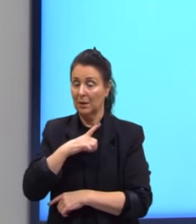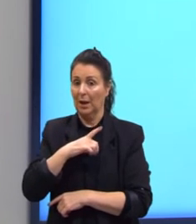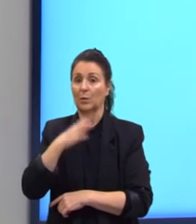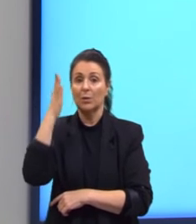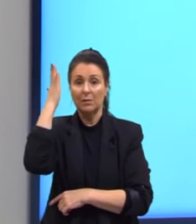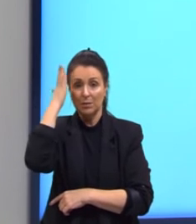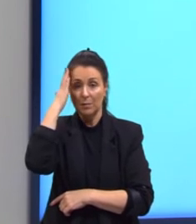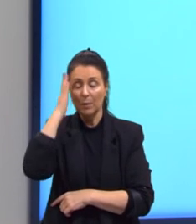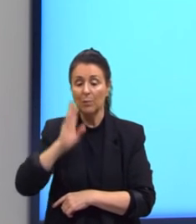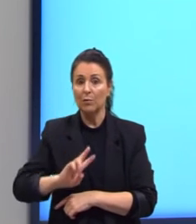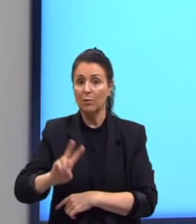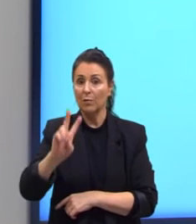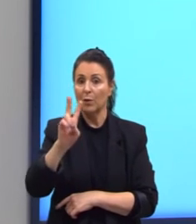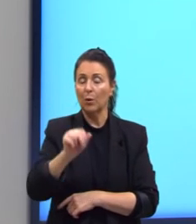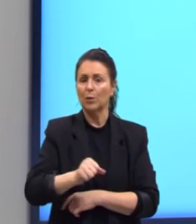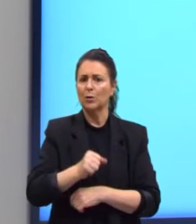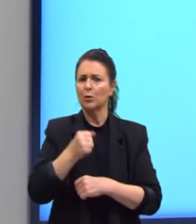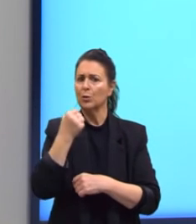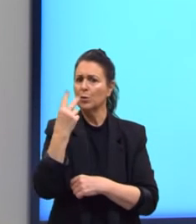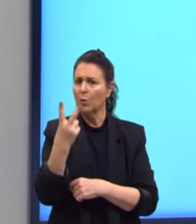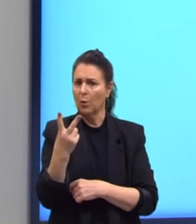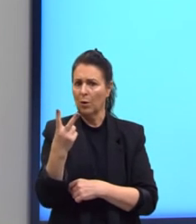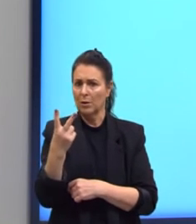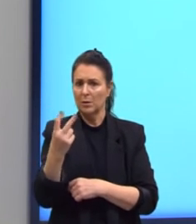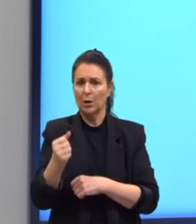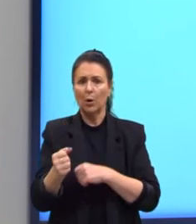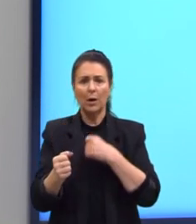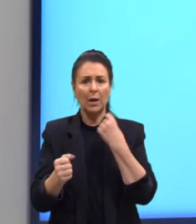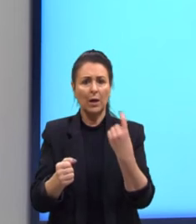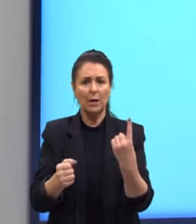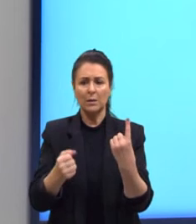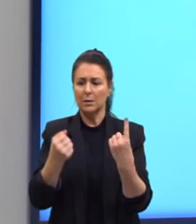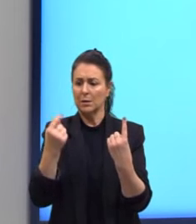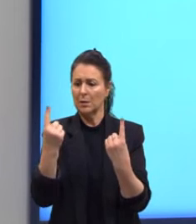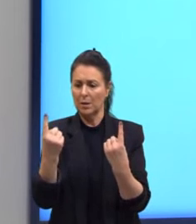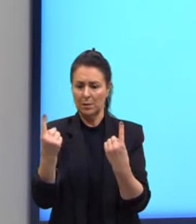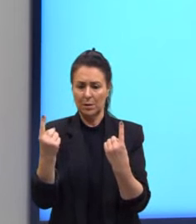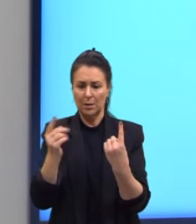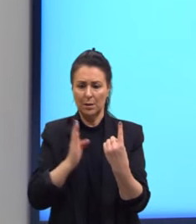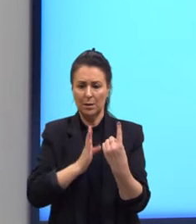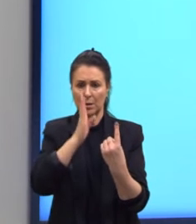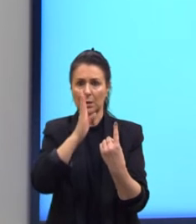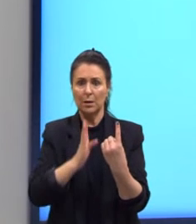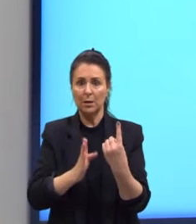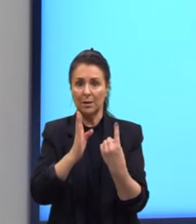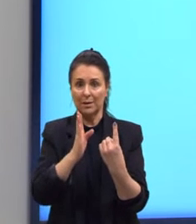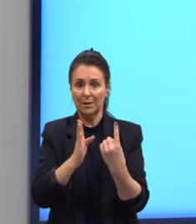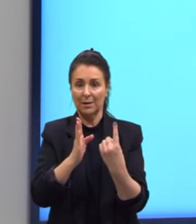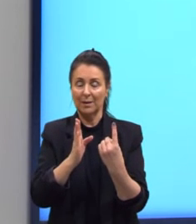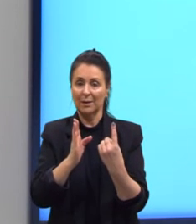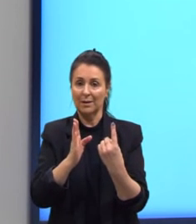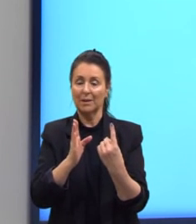valor de dois termos e falta só o termo do meio é só calcular a média aritmética.